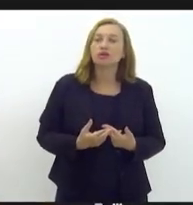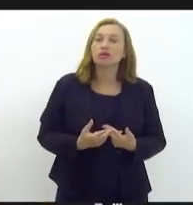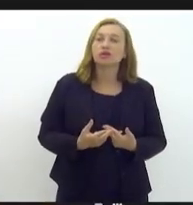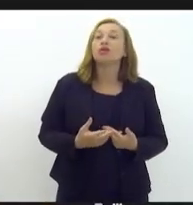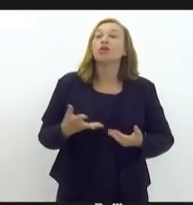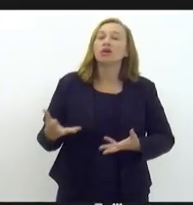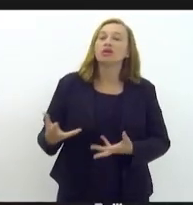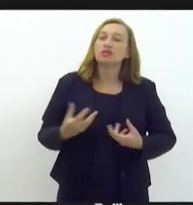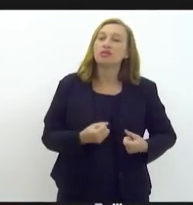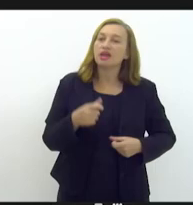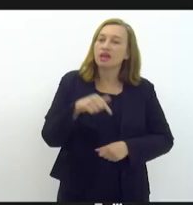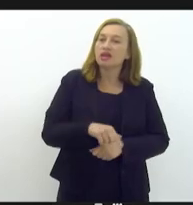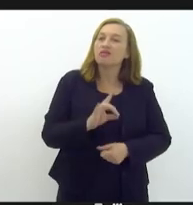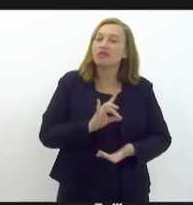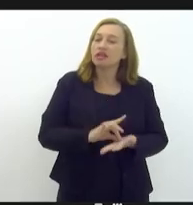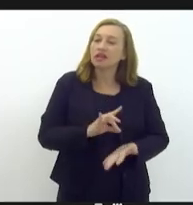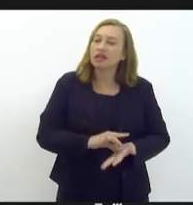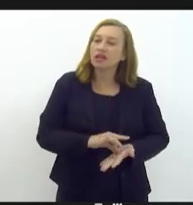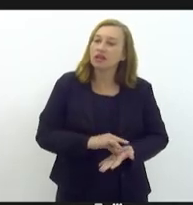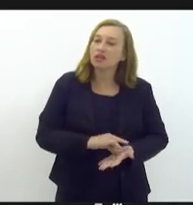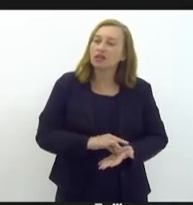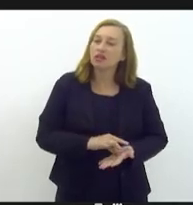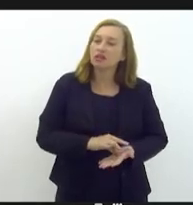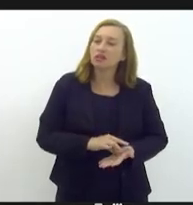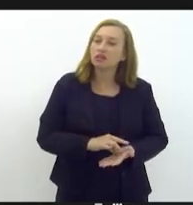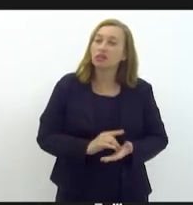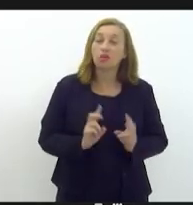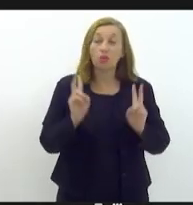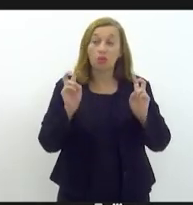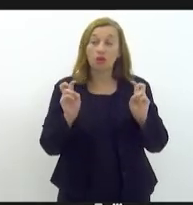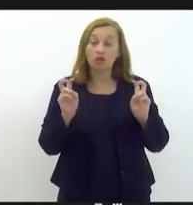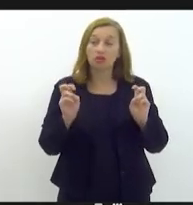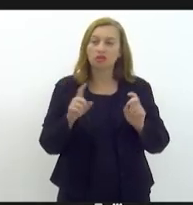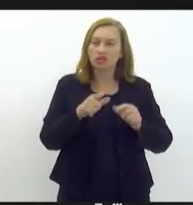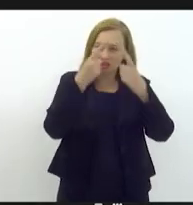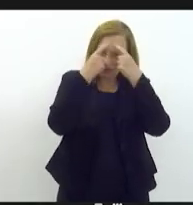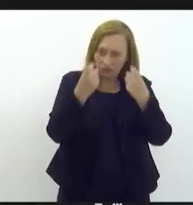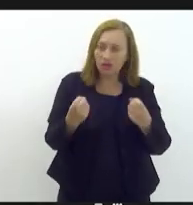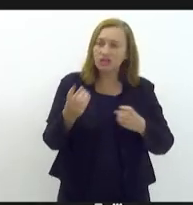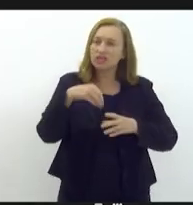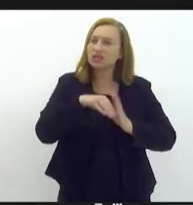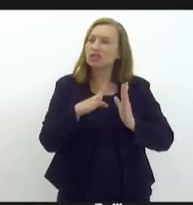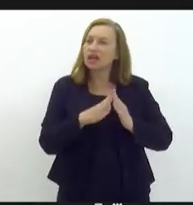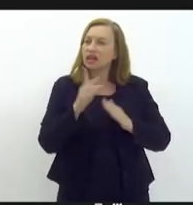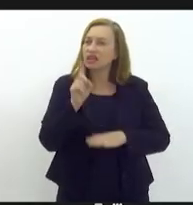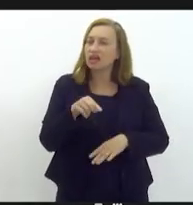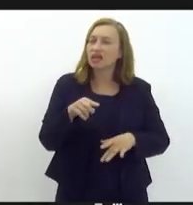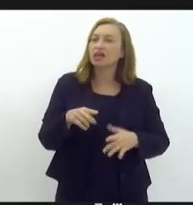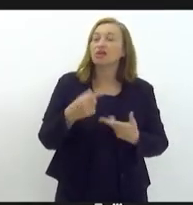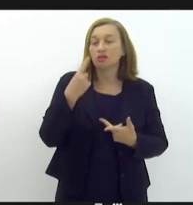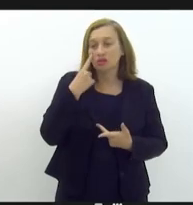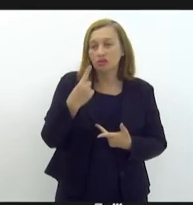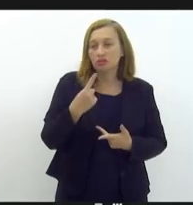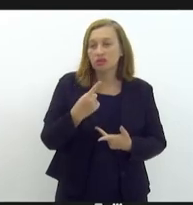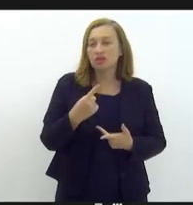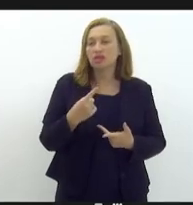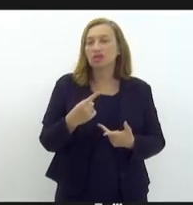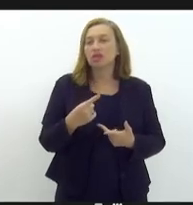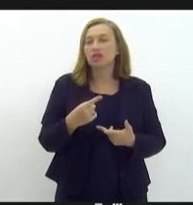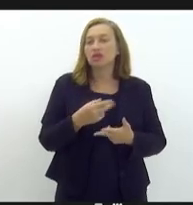recebi aqui realmente a respeito dessa violência doméstica, nós atendemos aqui umas